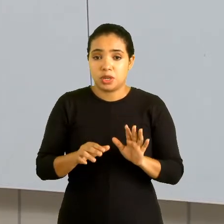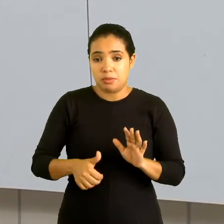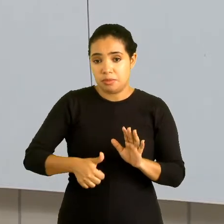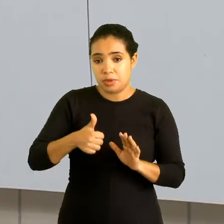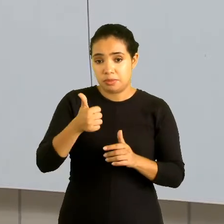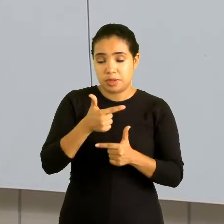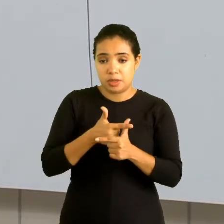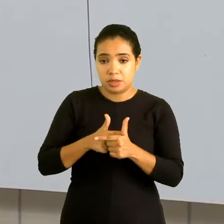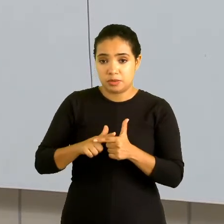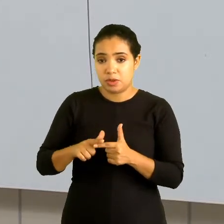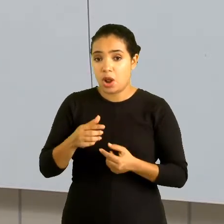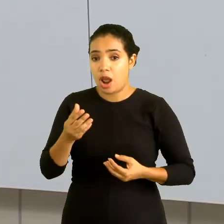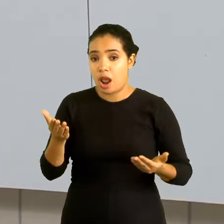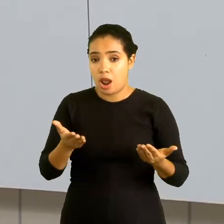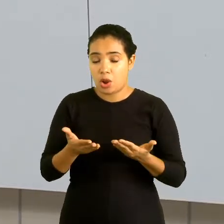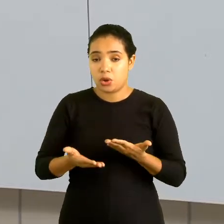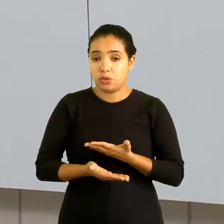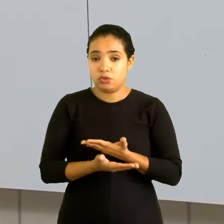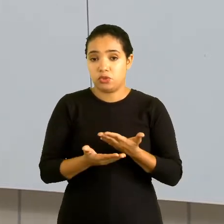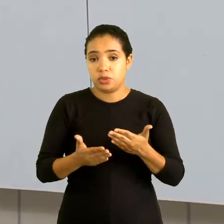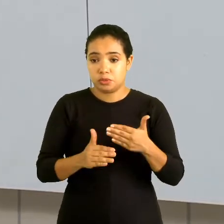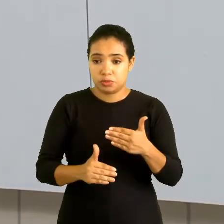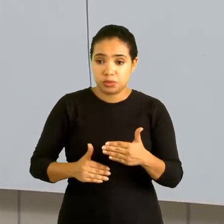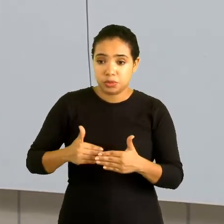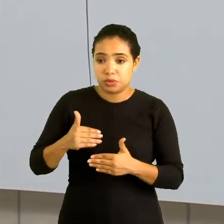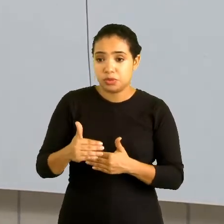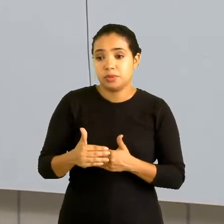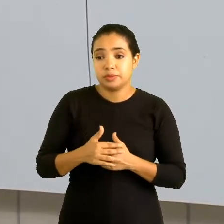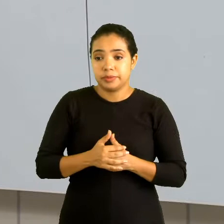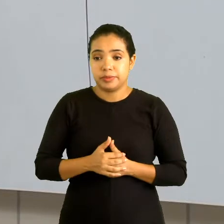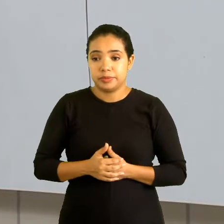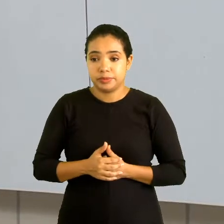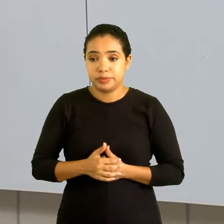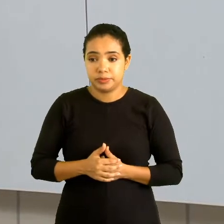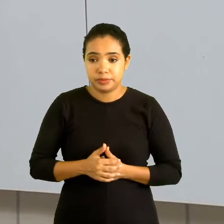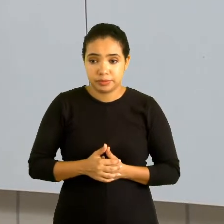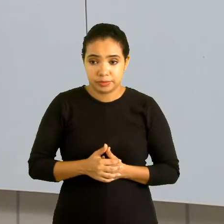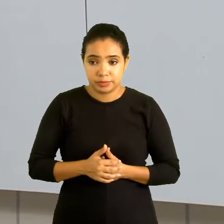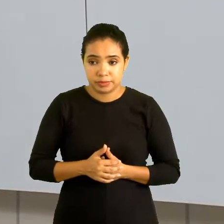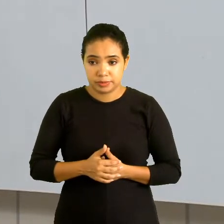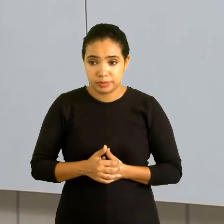divisão. E agora você vai passar para o segundo termo. Ou seja,